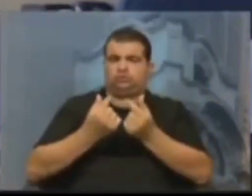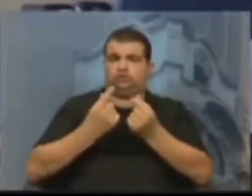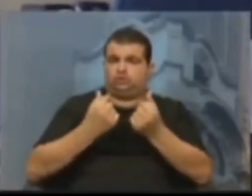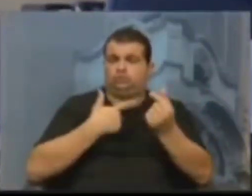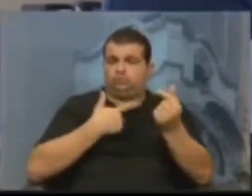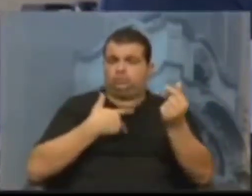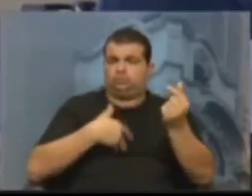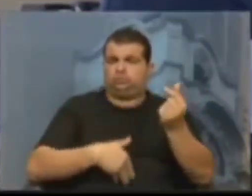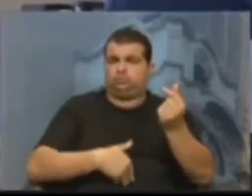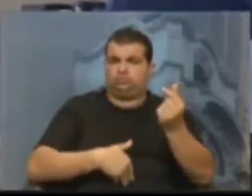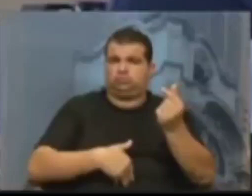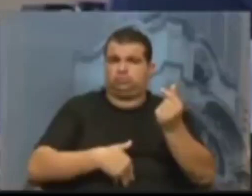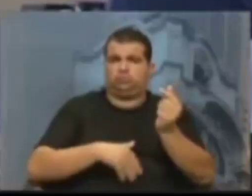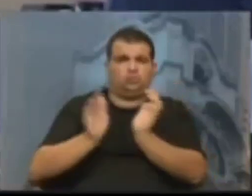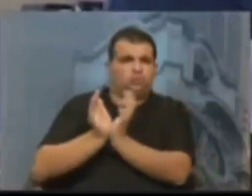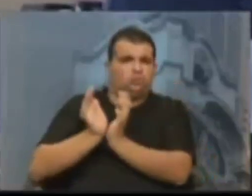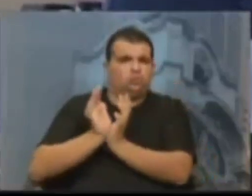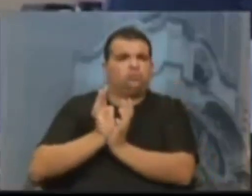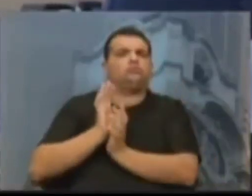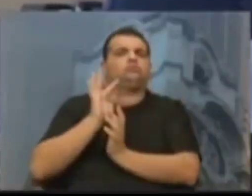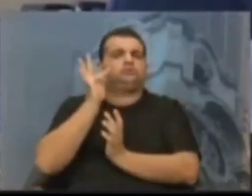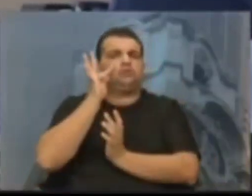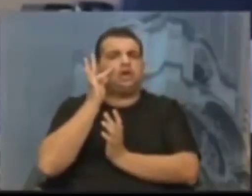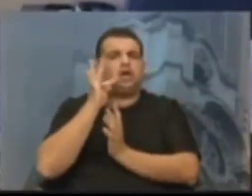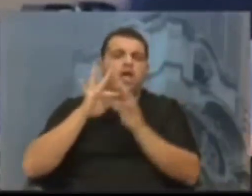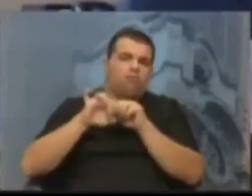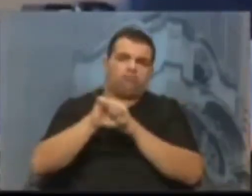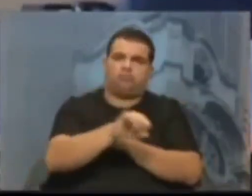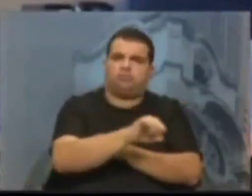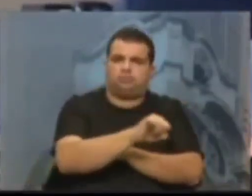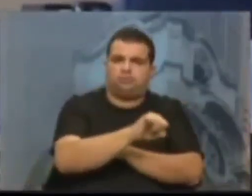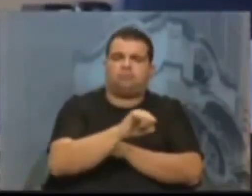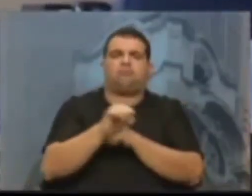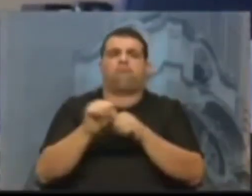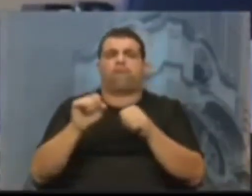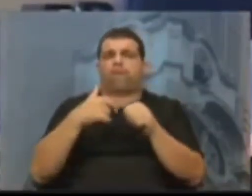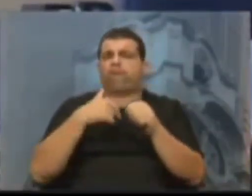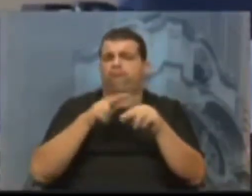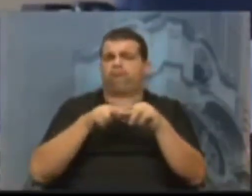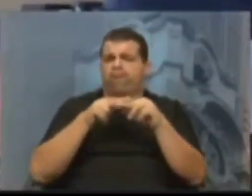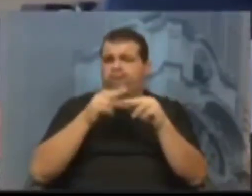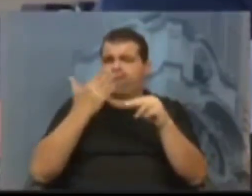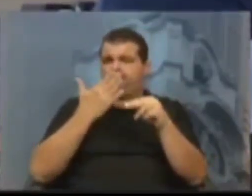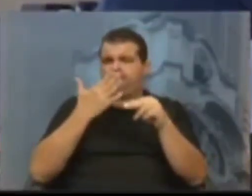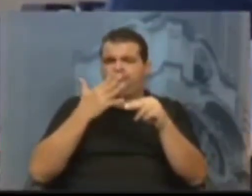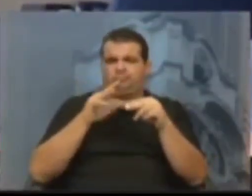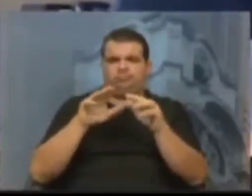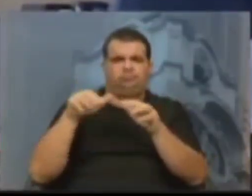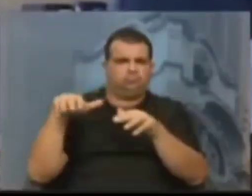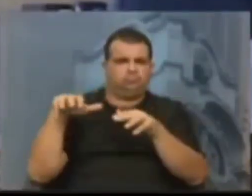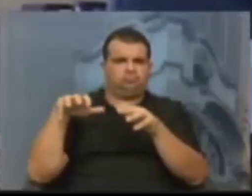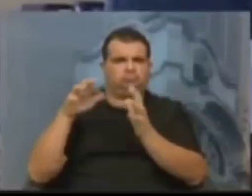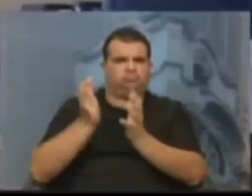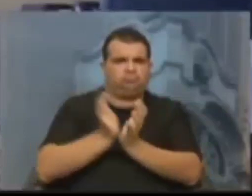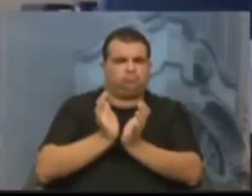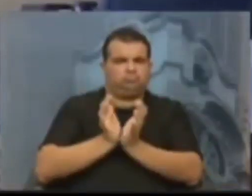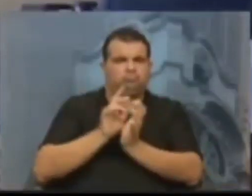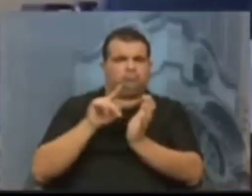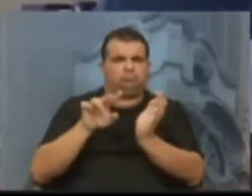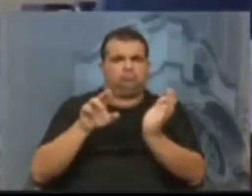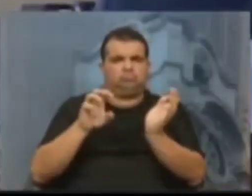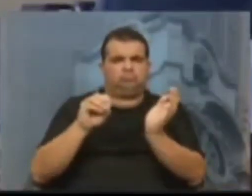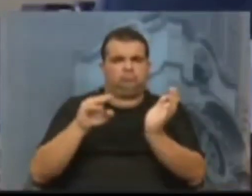com a capacitação técnica. Então, não vejo motivos pelo qual a Procempa não possa fazer uma análise desses contratos.